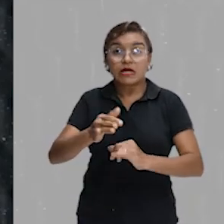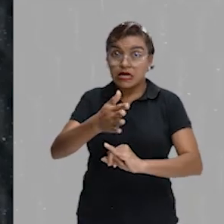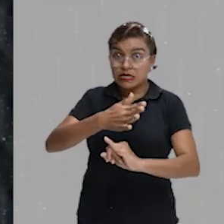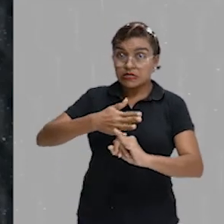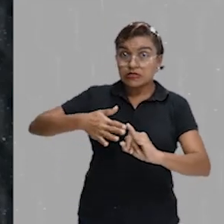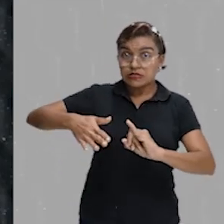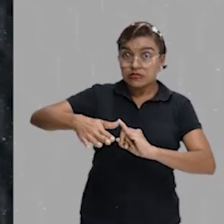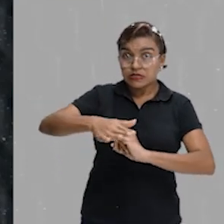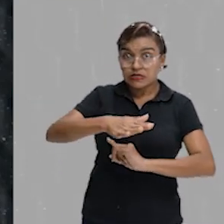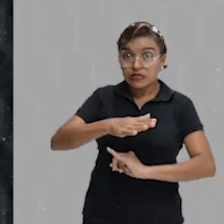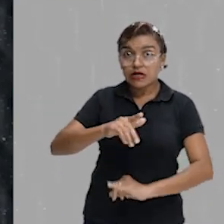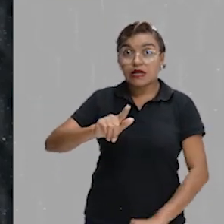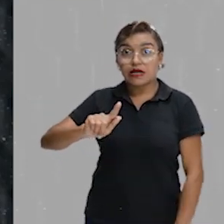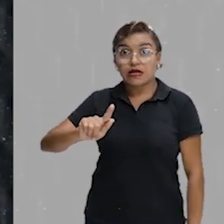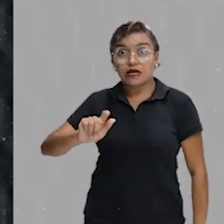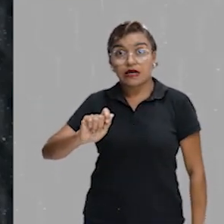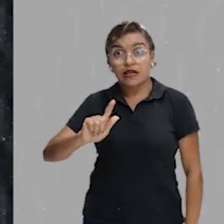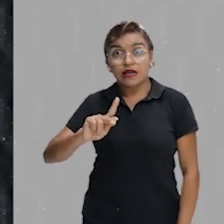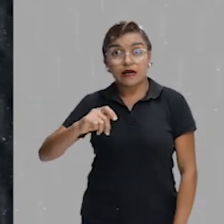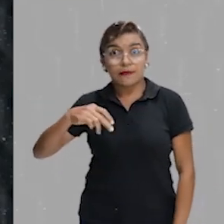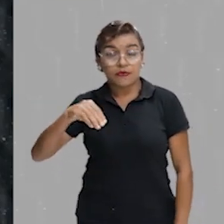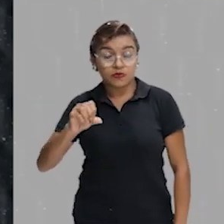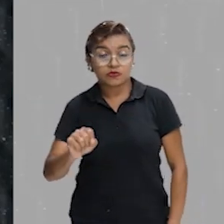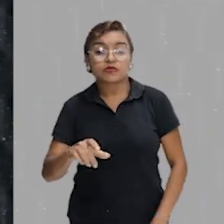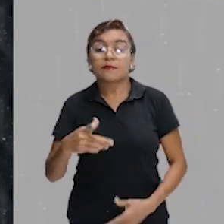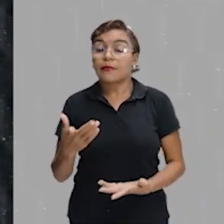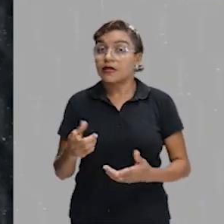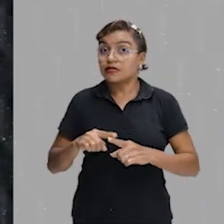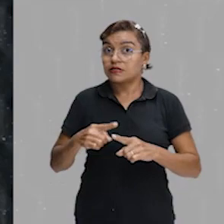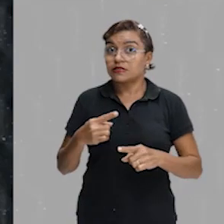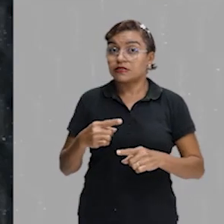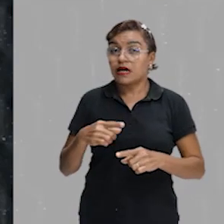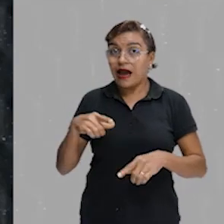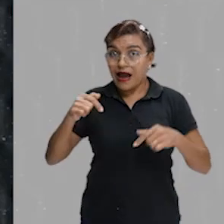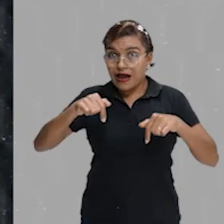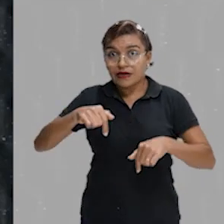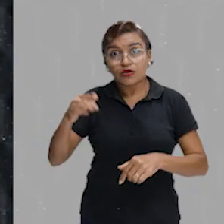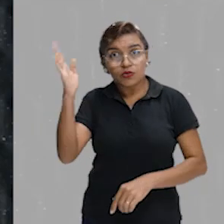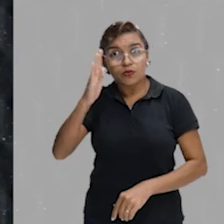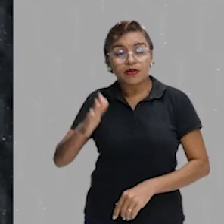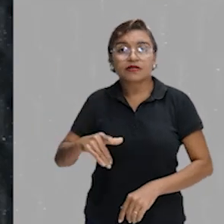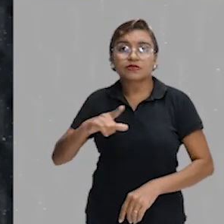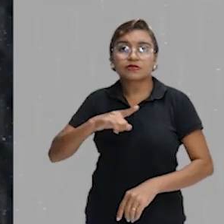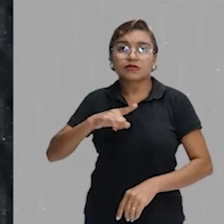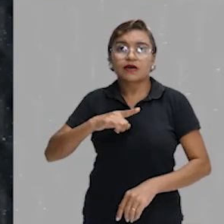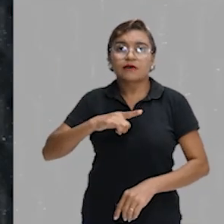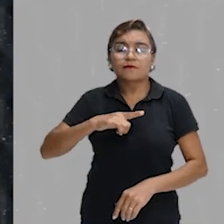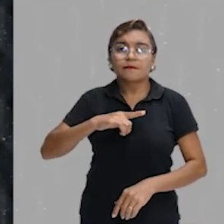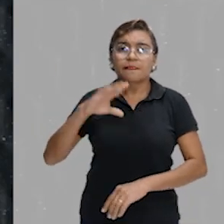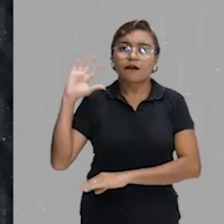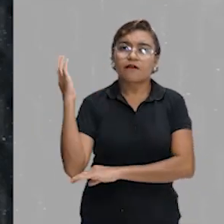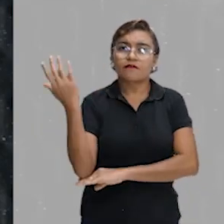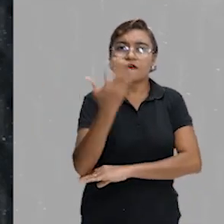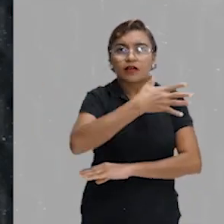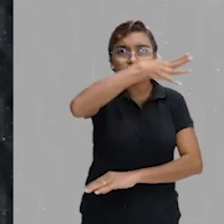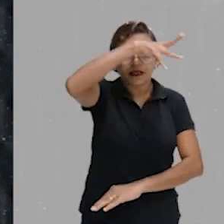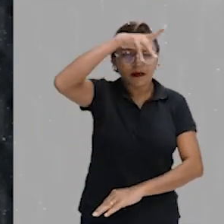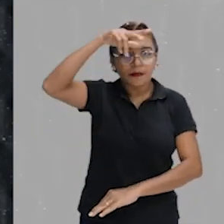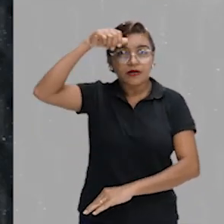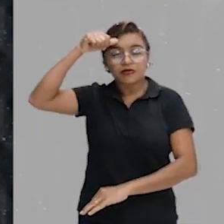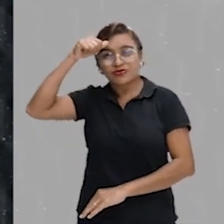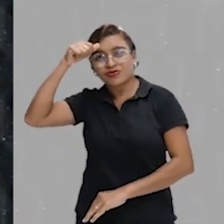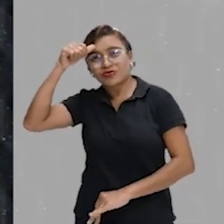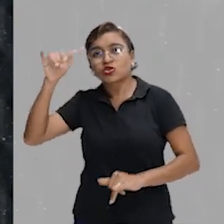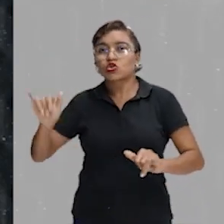Galápagos. Porém, nós temos aqui a floresta amazônica e que sofre muito com essa intervenção do